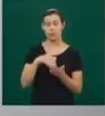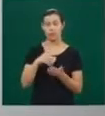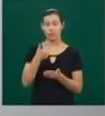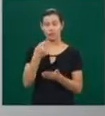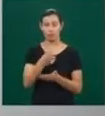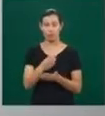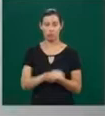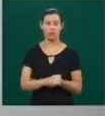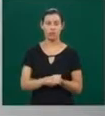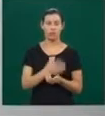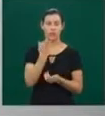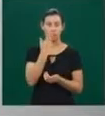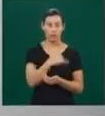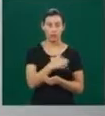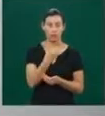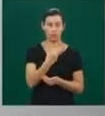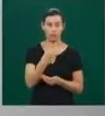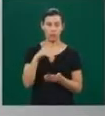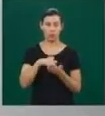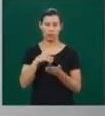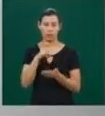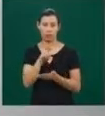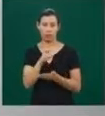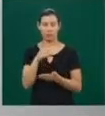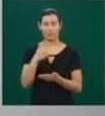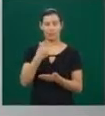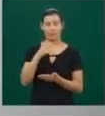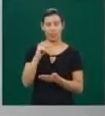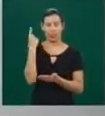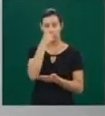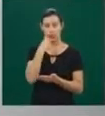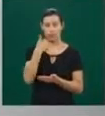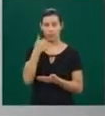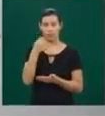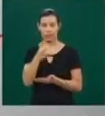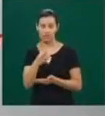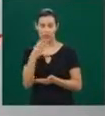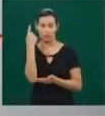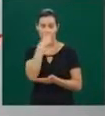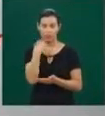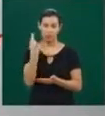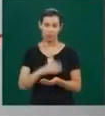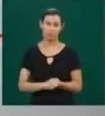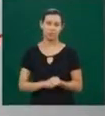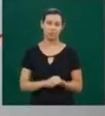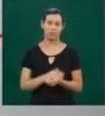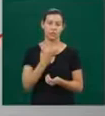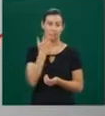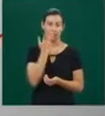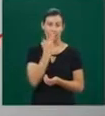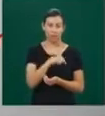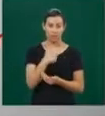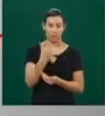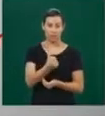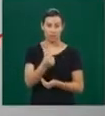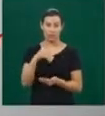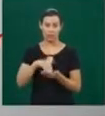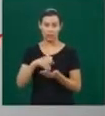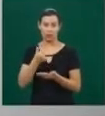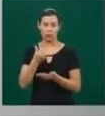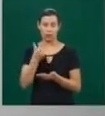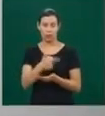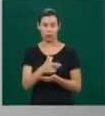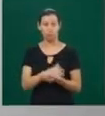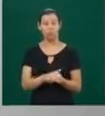13 horas. Crianças de 6 a 12 anos, 9 a 12 horas de sono noturno.